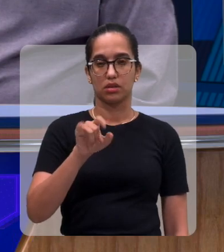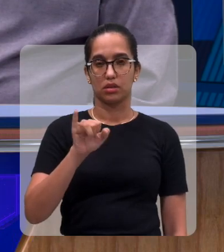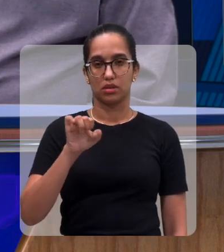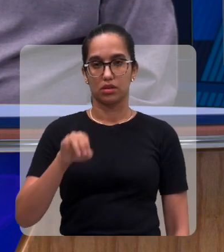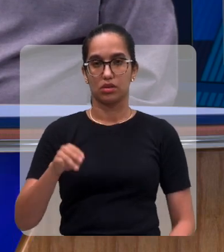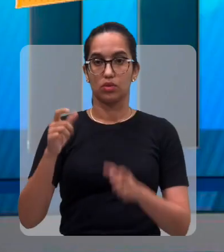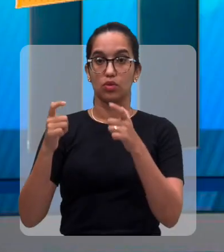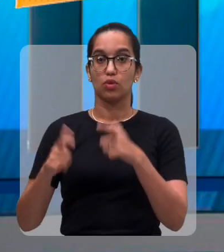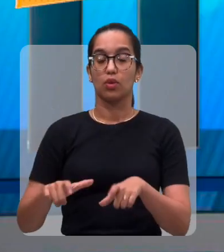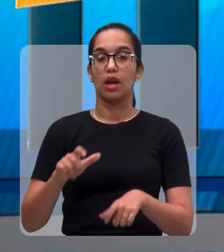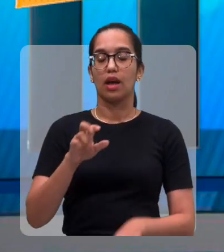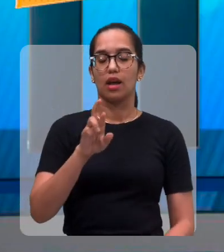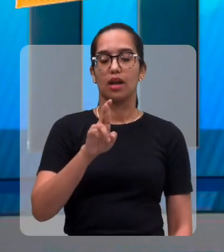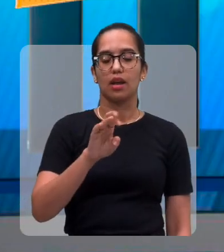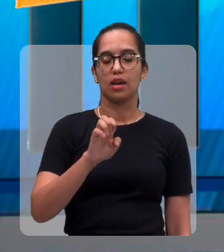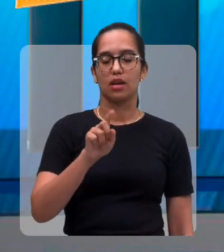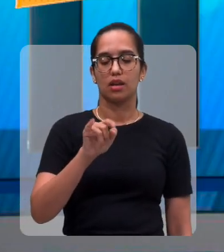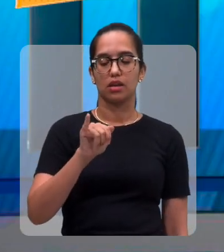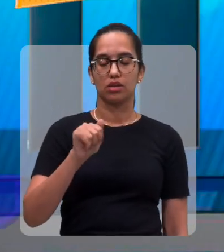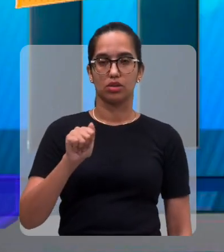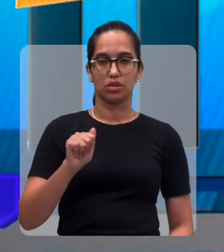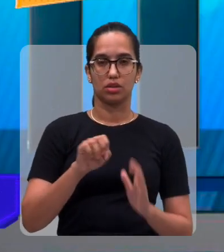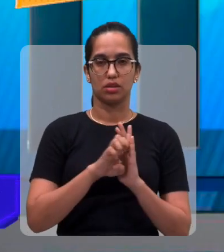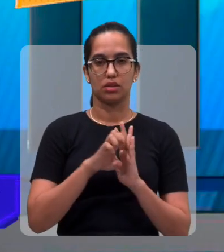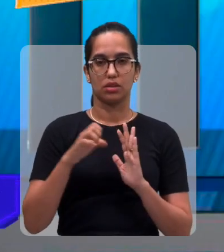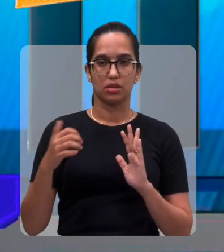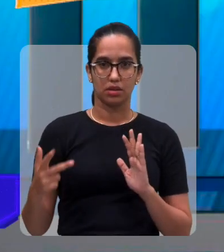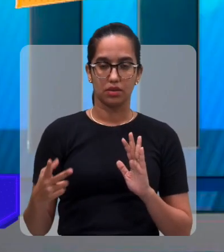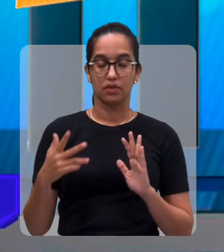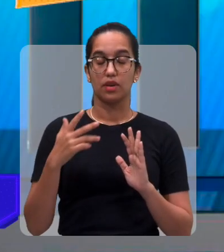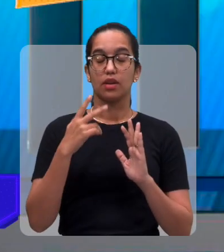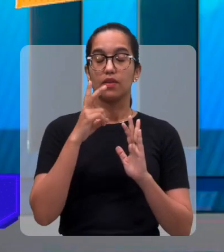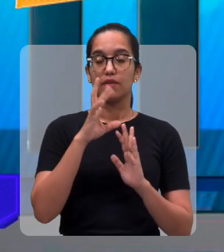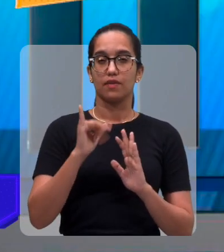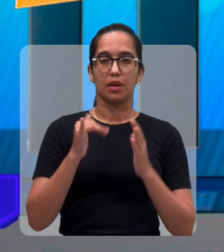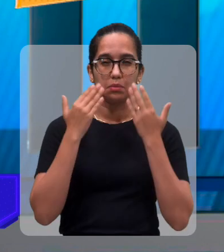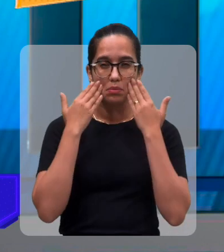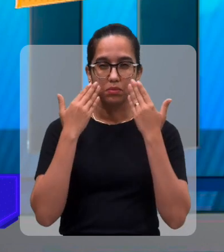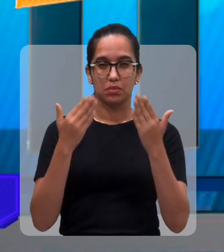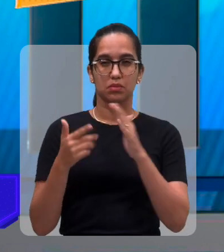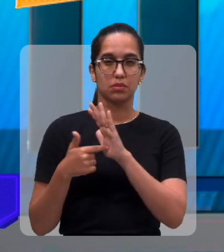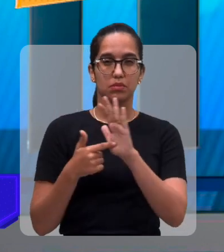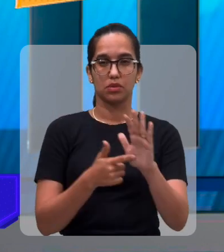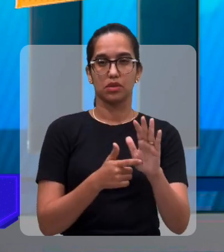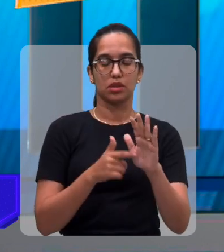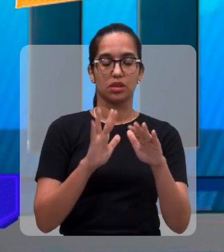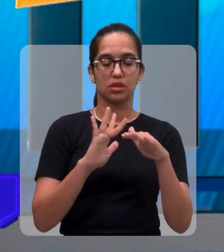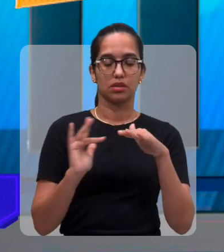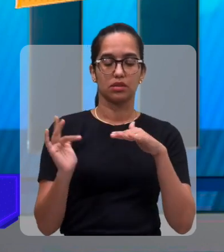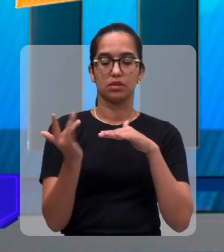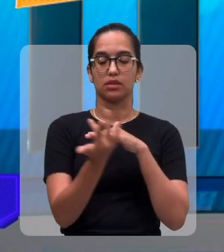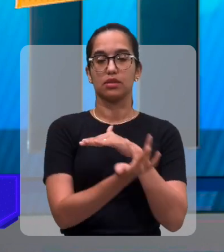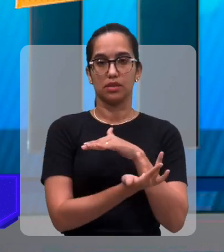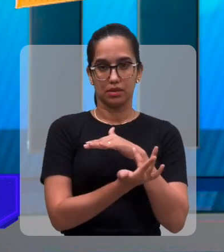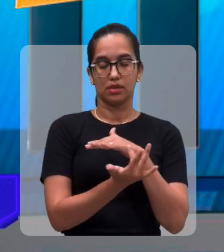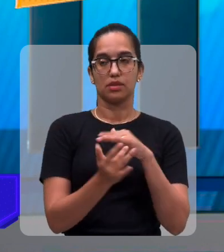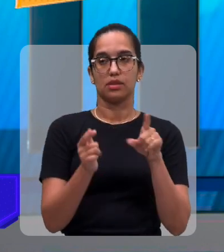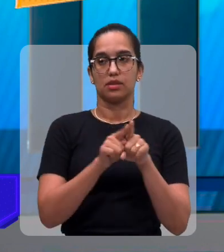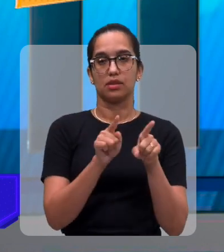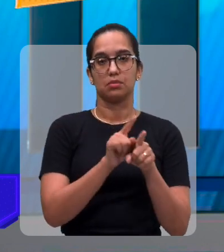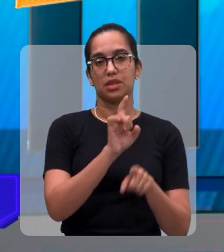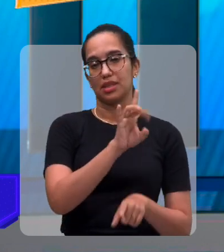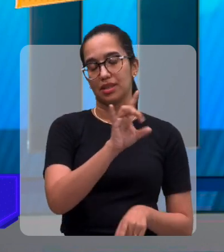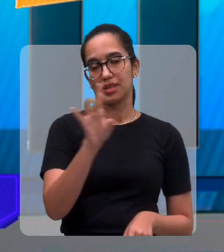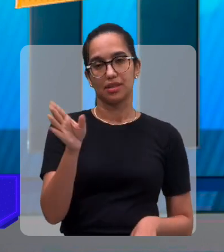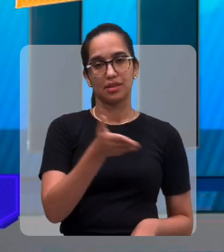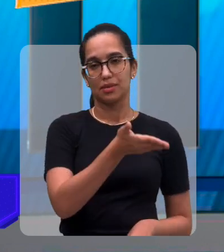Eventos, a gente vai fazer a divulgação de toda a mídia através das redes sociais e cada um de